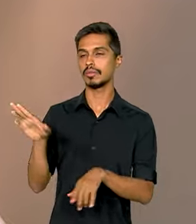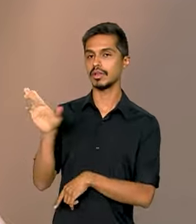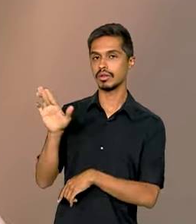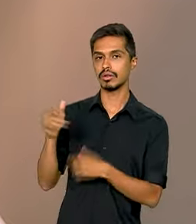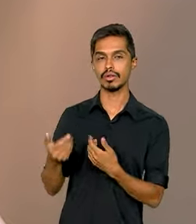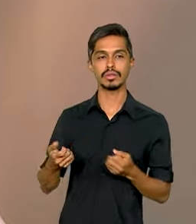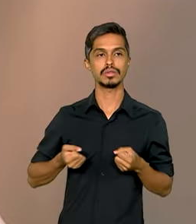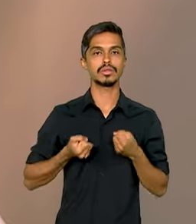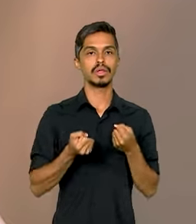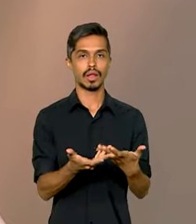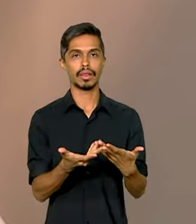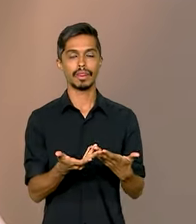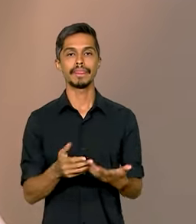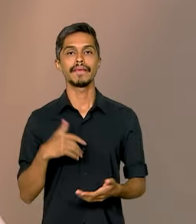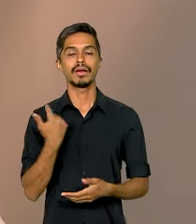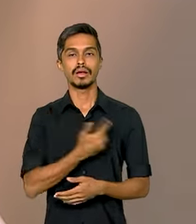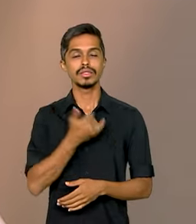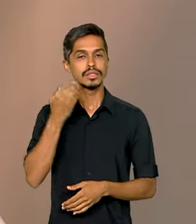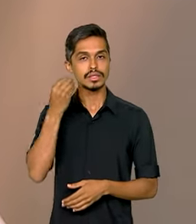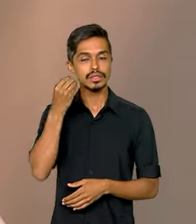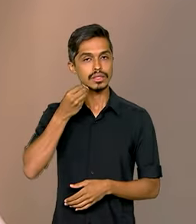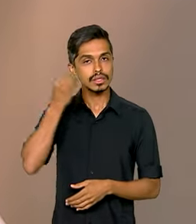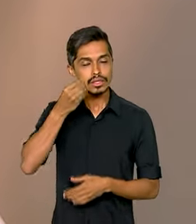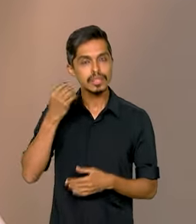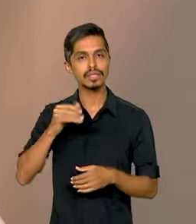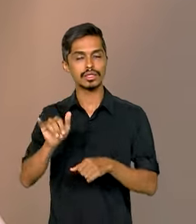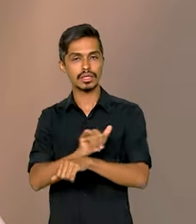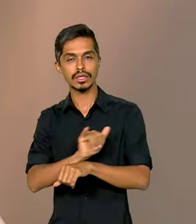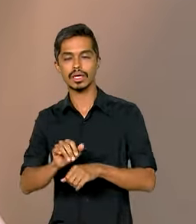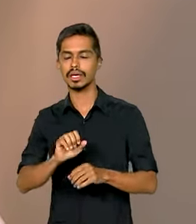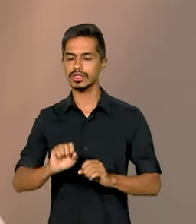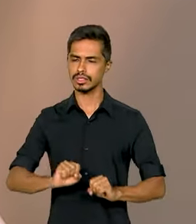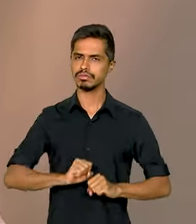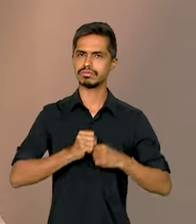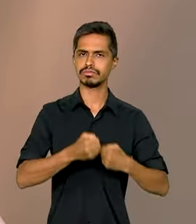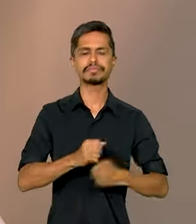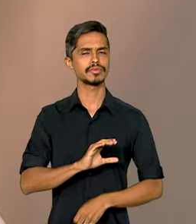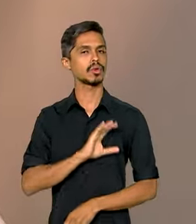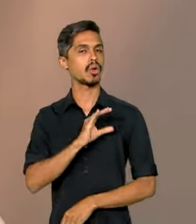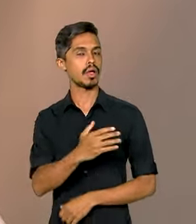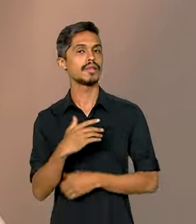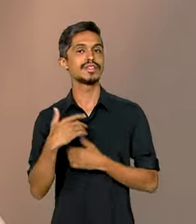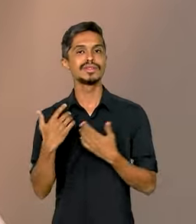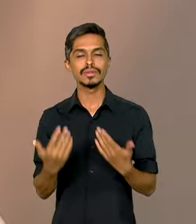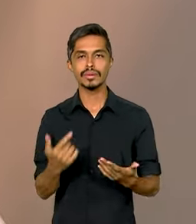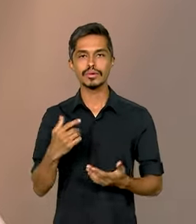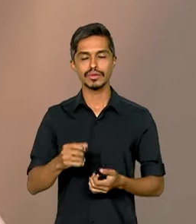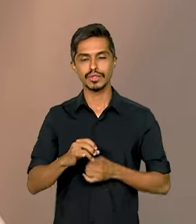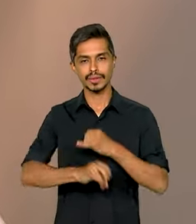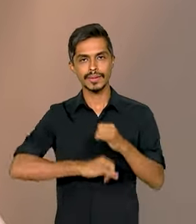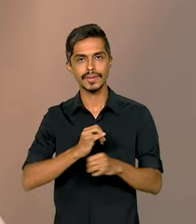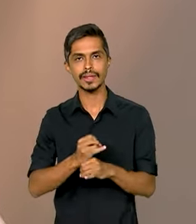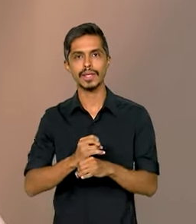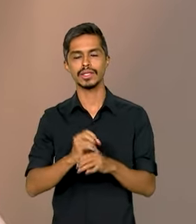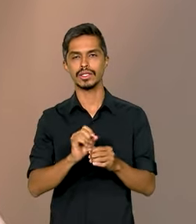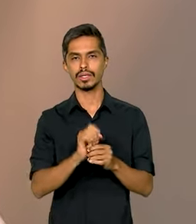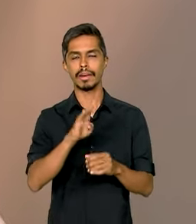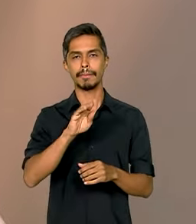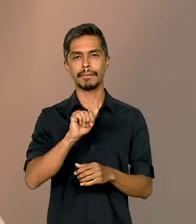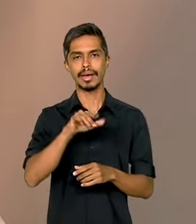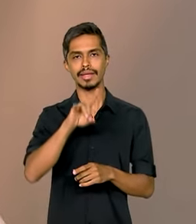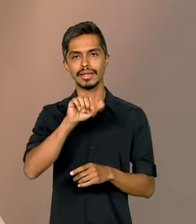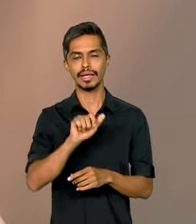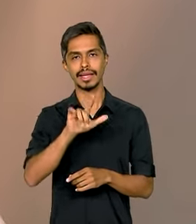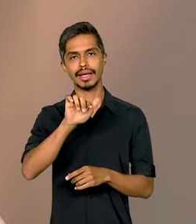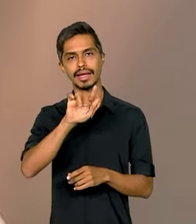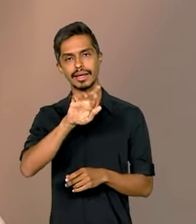no ato, uma estratégia ousada, desafiadora, justamente de levar a internet banda larga para 100